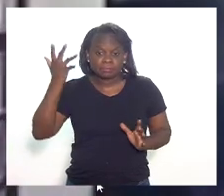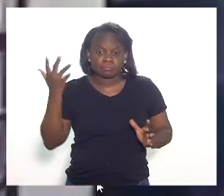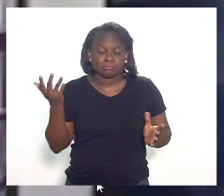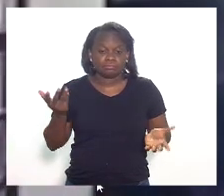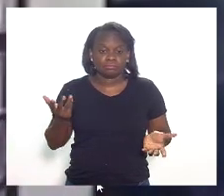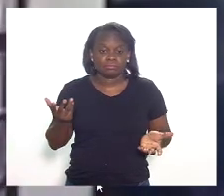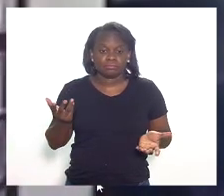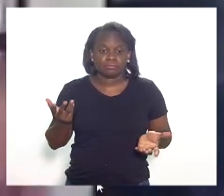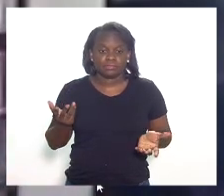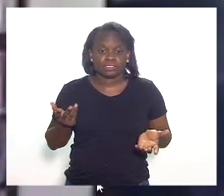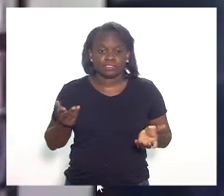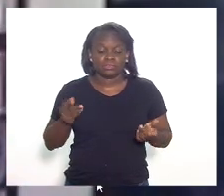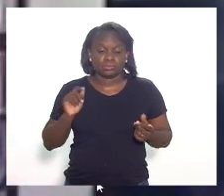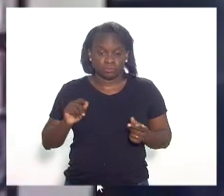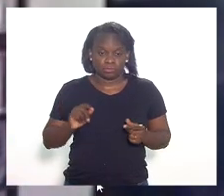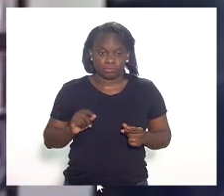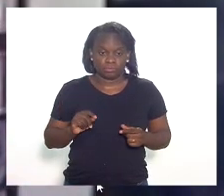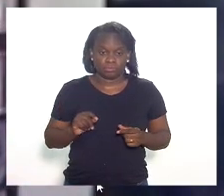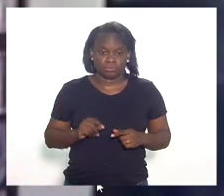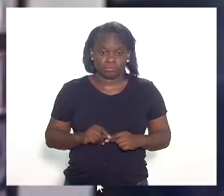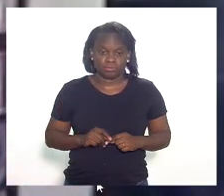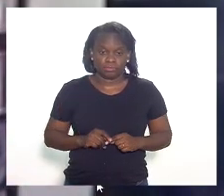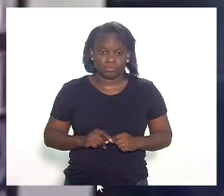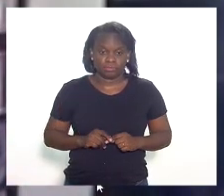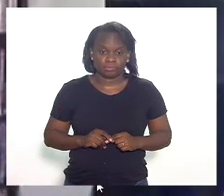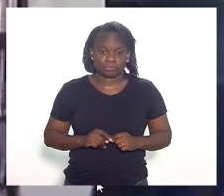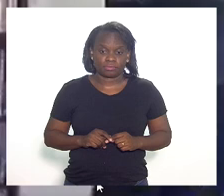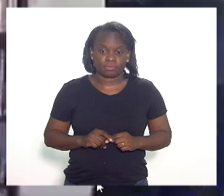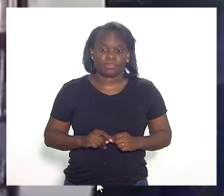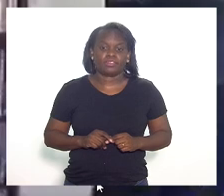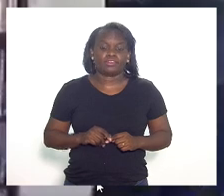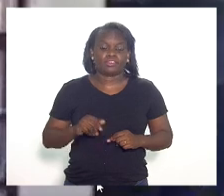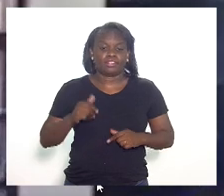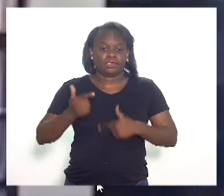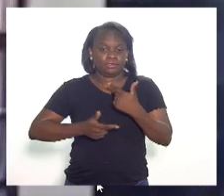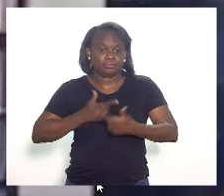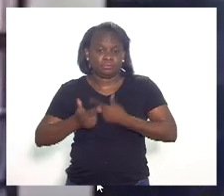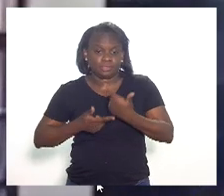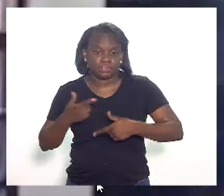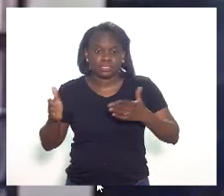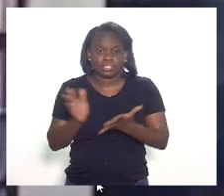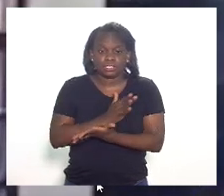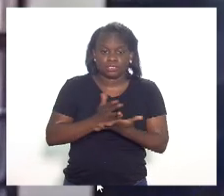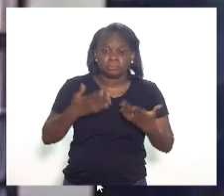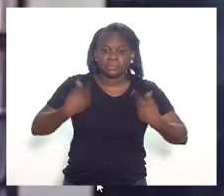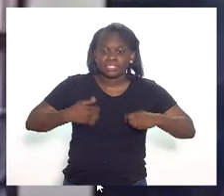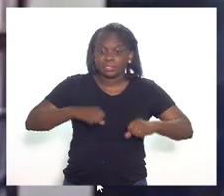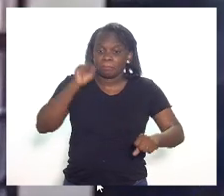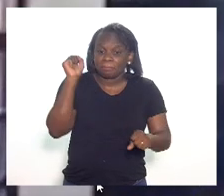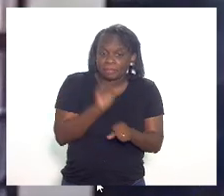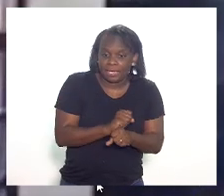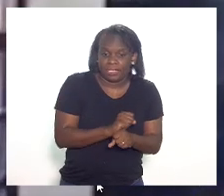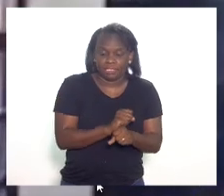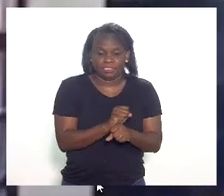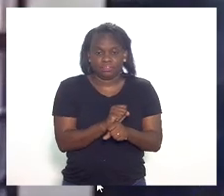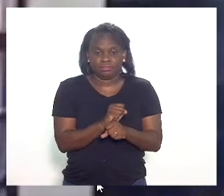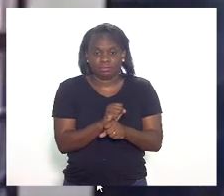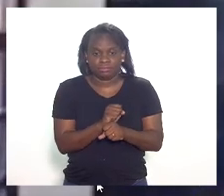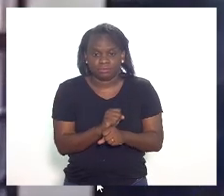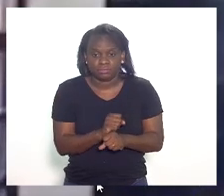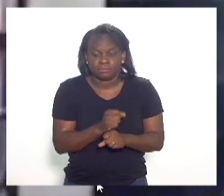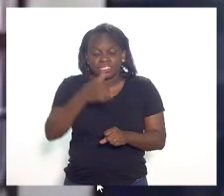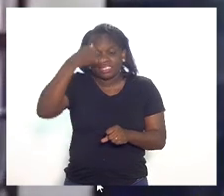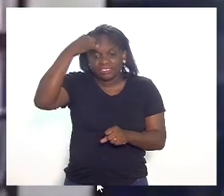onde atividades têm que serem paradas para